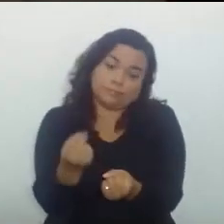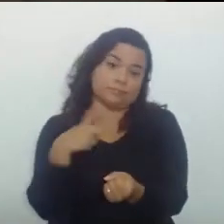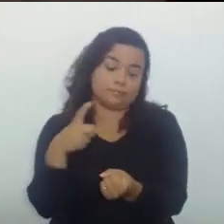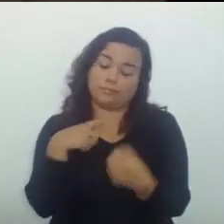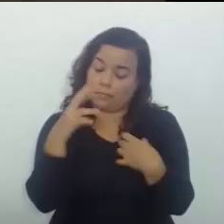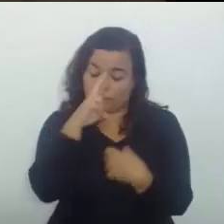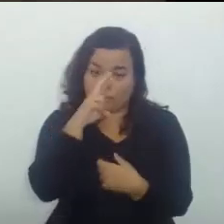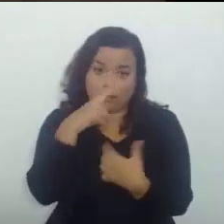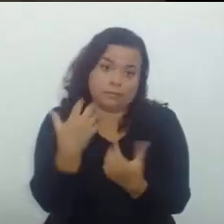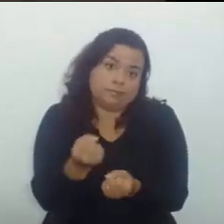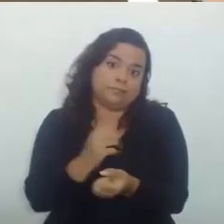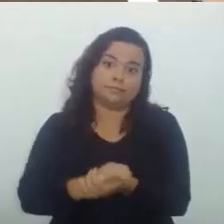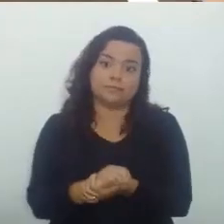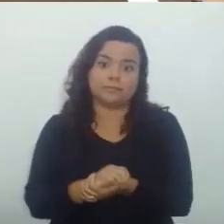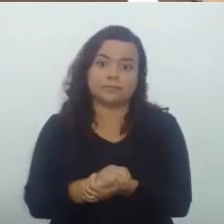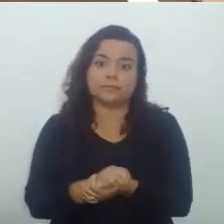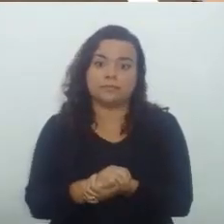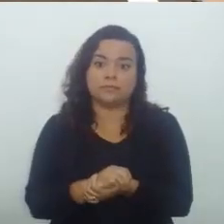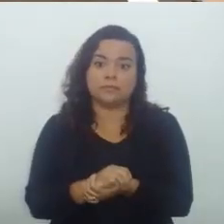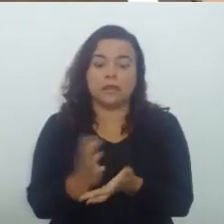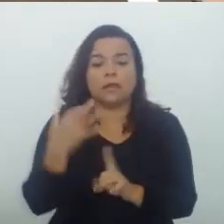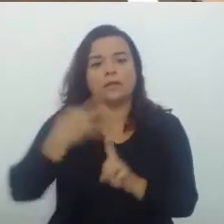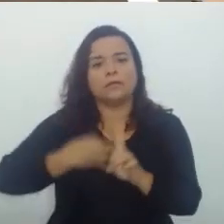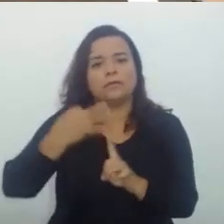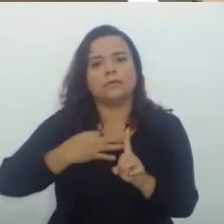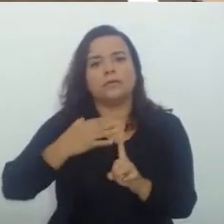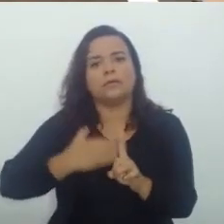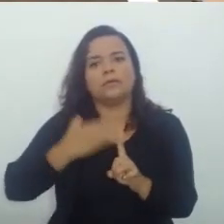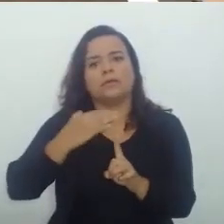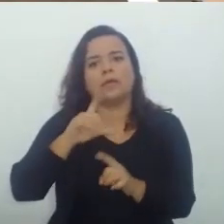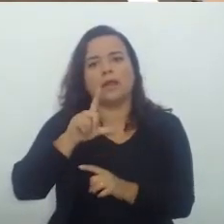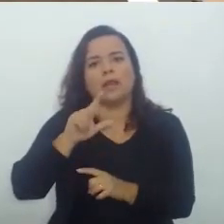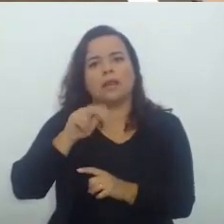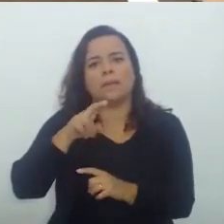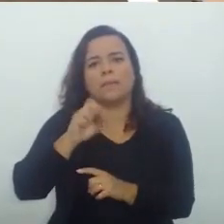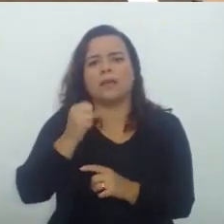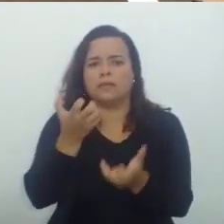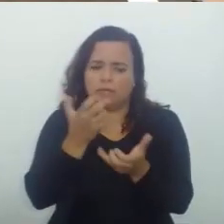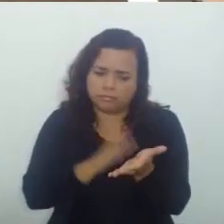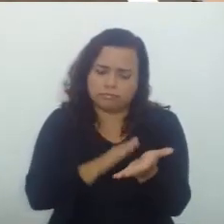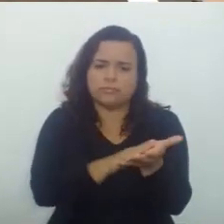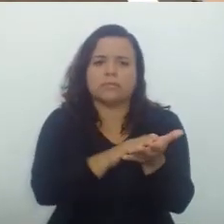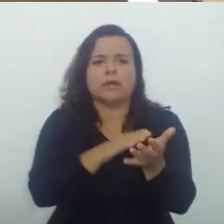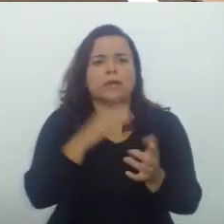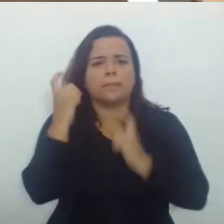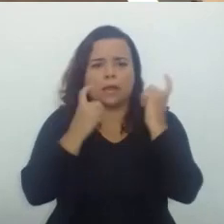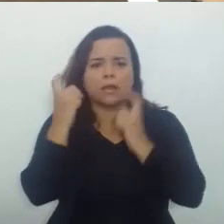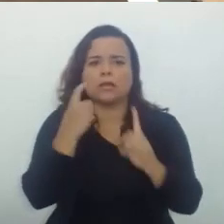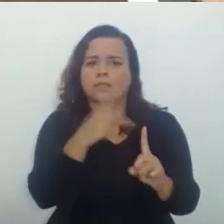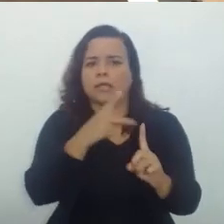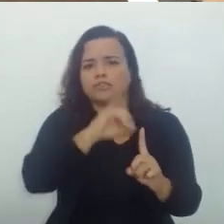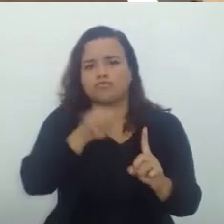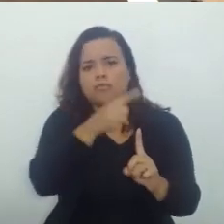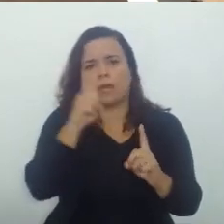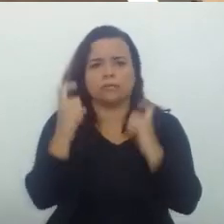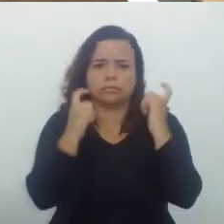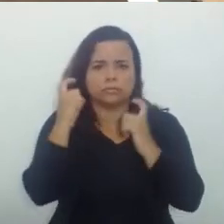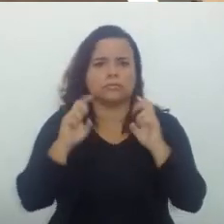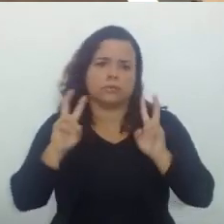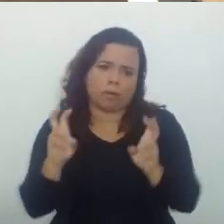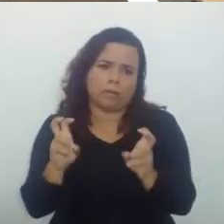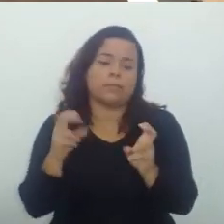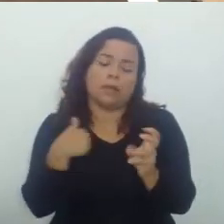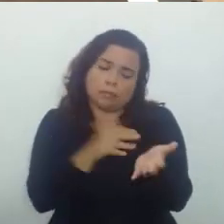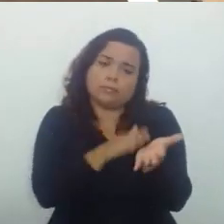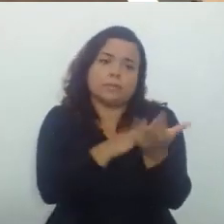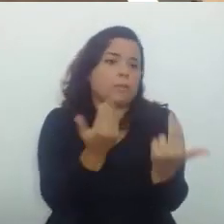o Reigo Não sabe muito O embargador Eu quero elogiar Preocupar com o embargador João Eu elogio também Do ponto de vista Legal